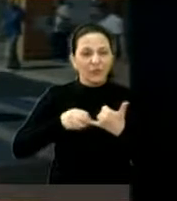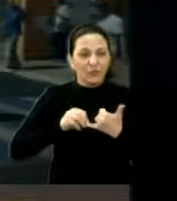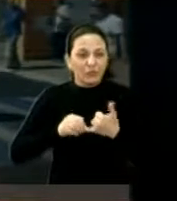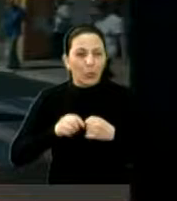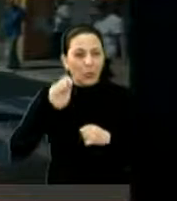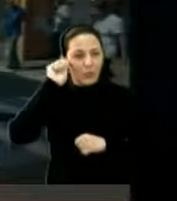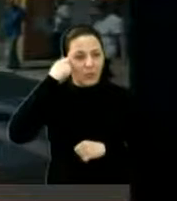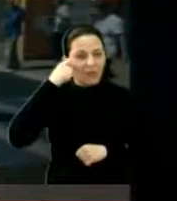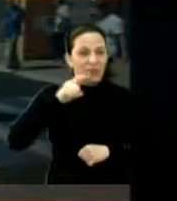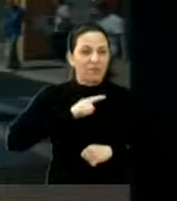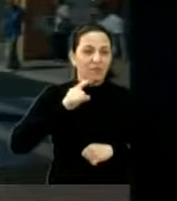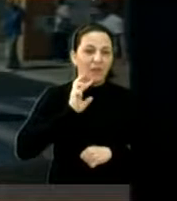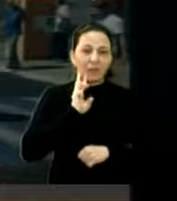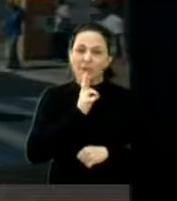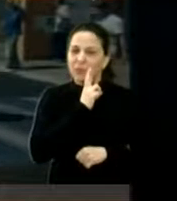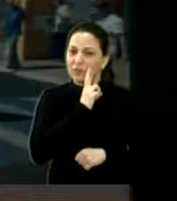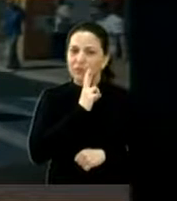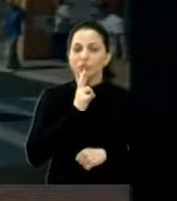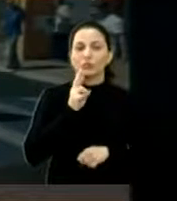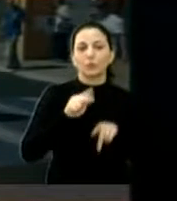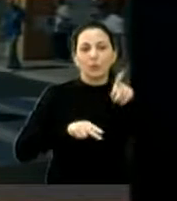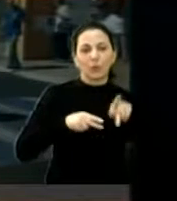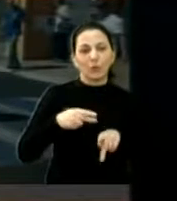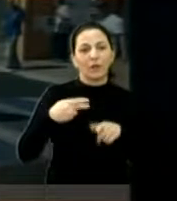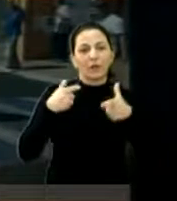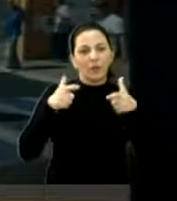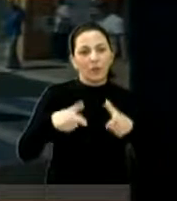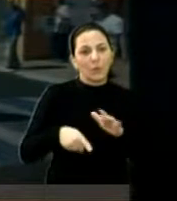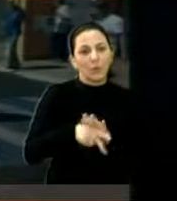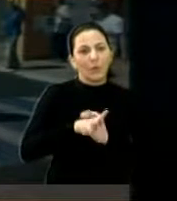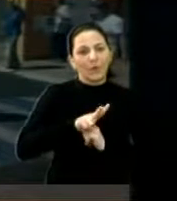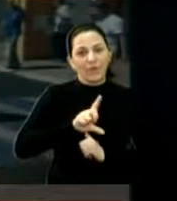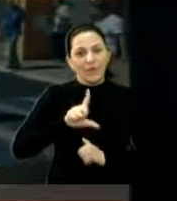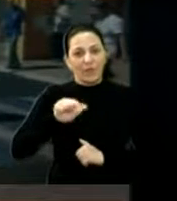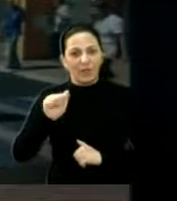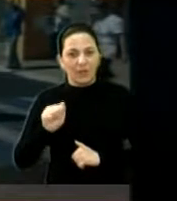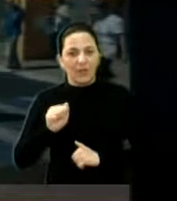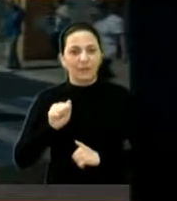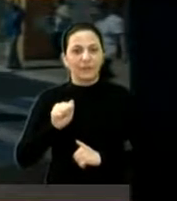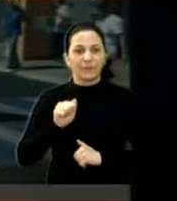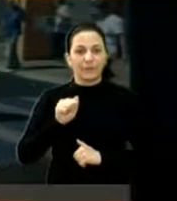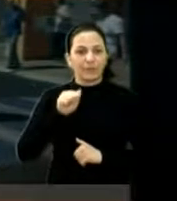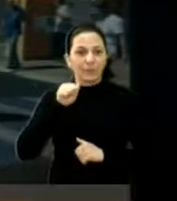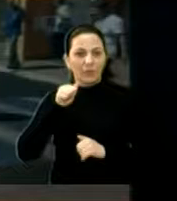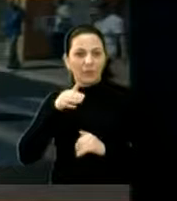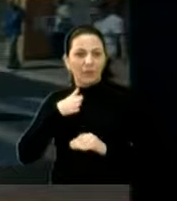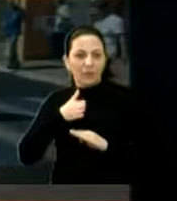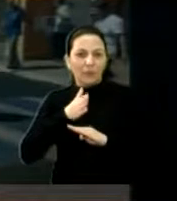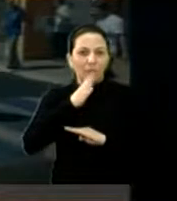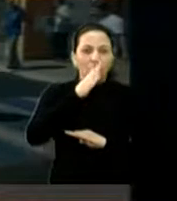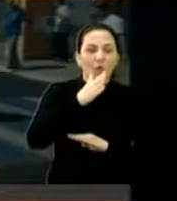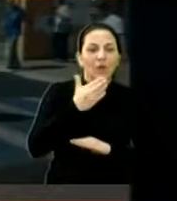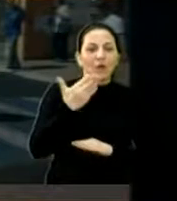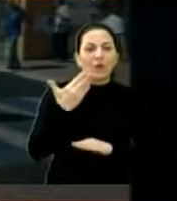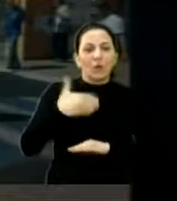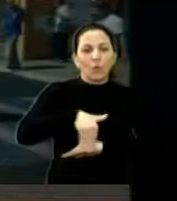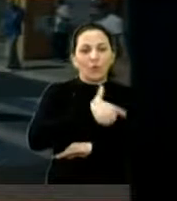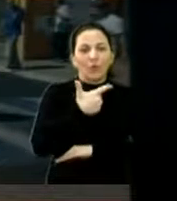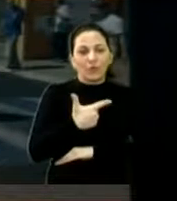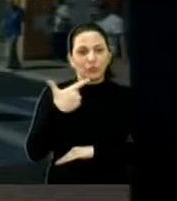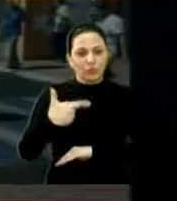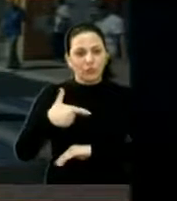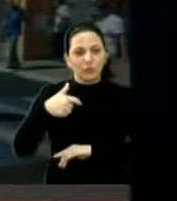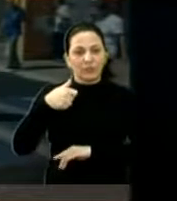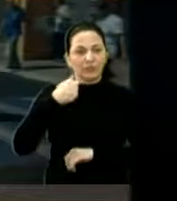real, ali na Vila Savera, todo mundo conhece ali, subindo ali a 22 de agosto, e o